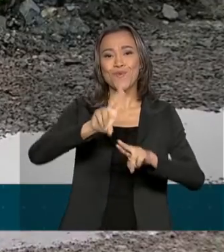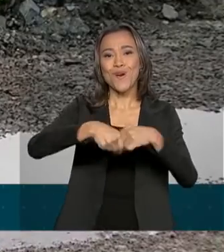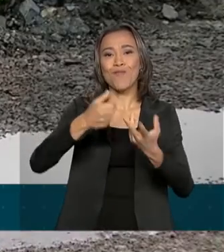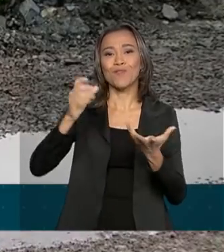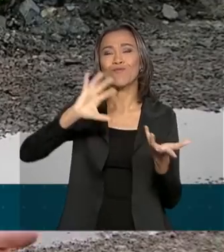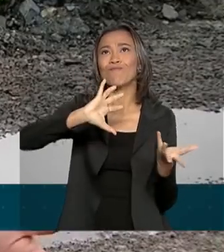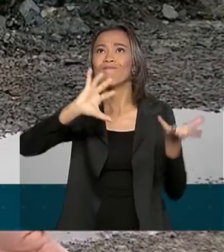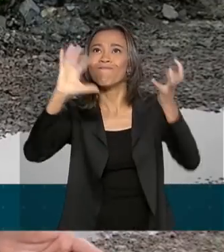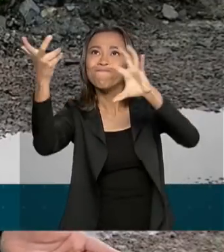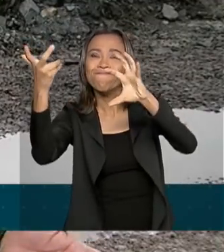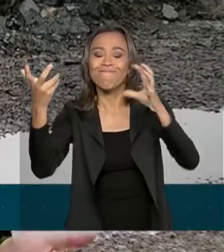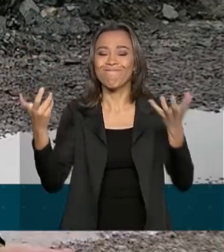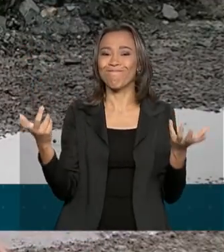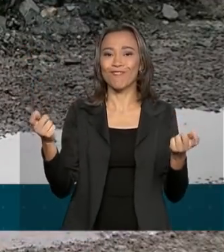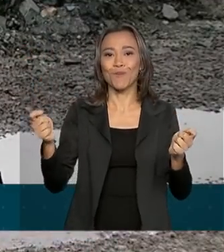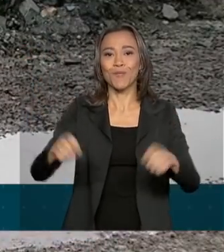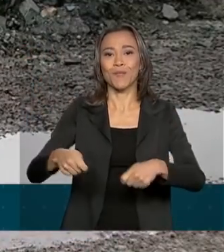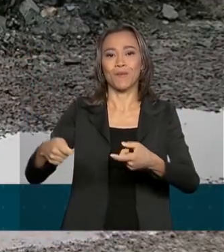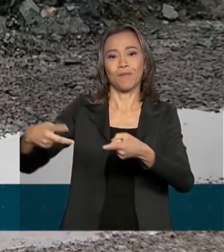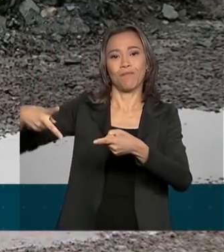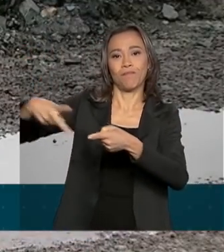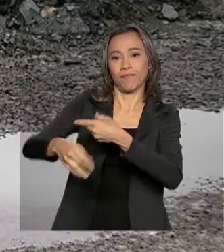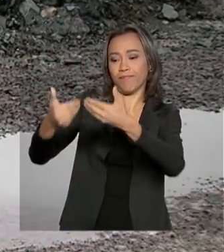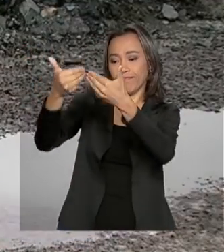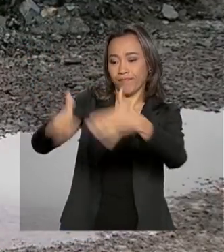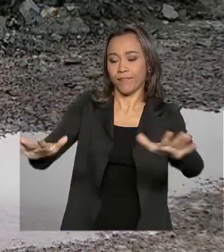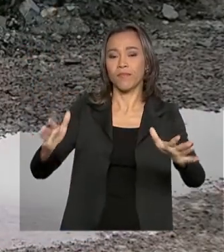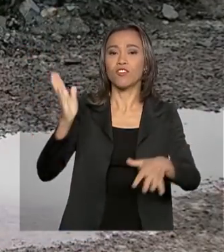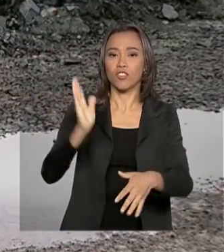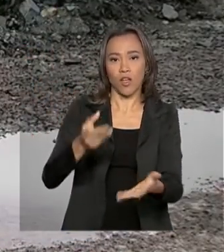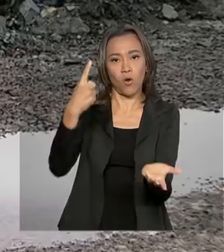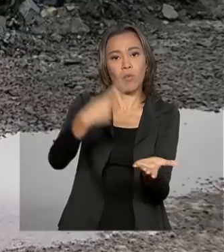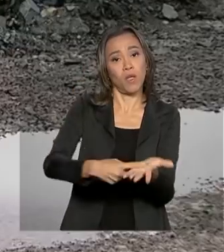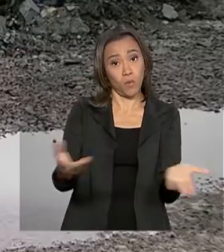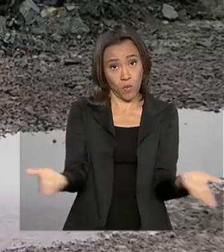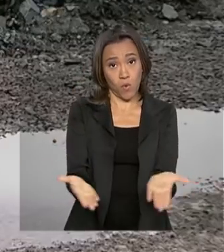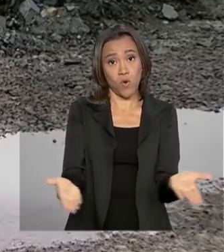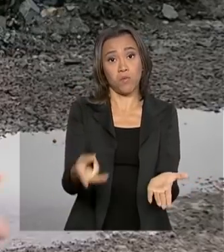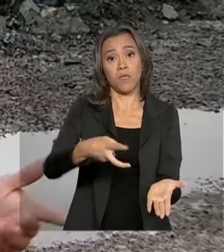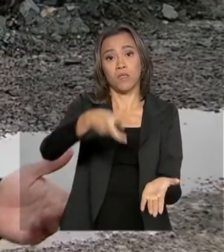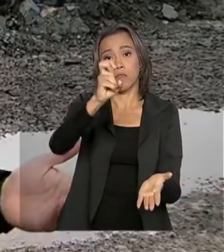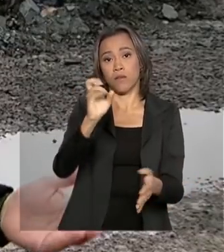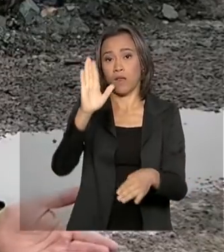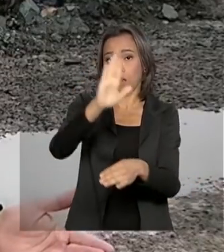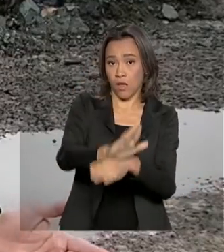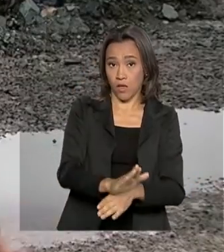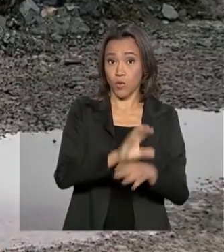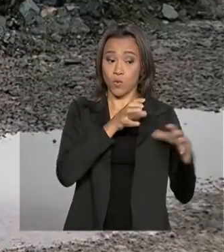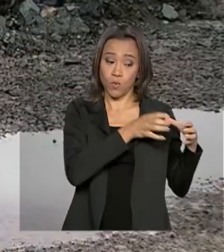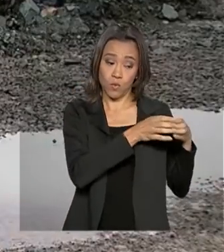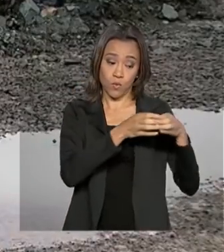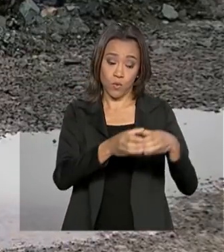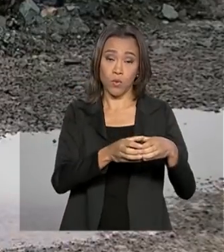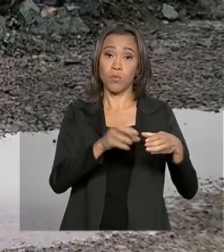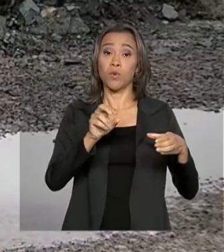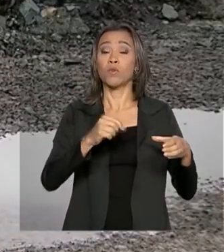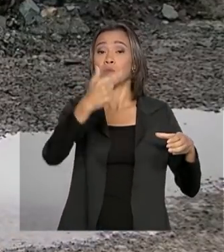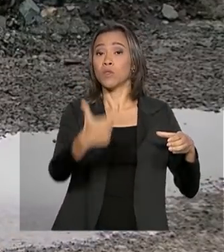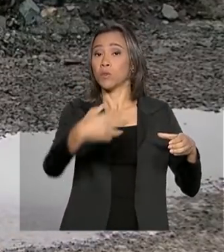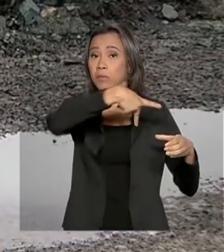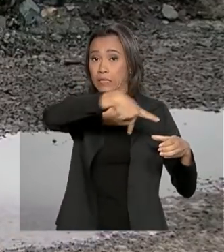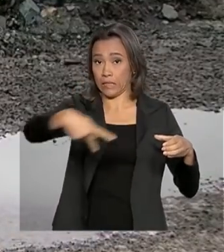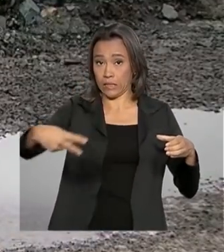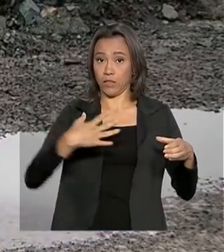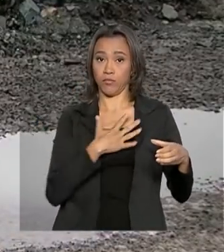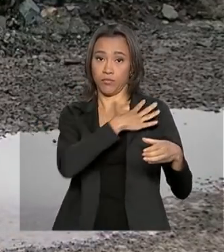reinauguração da estação Comandante Ferraz, que estava marcada para hoje às 5 horas da tarde. A comitiva do vice-presidente da República, que está na cidade de Punta